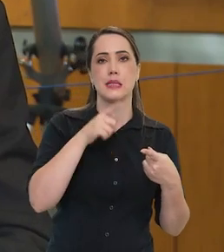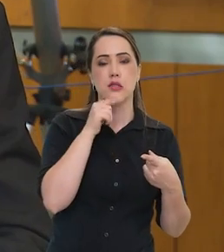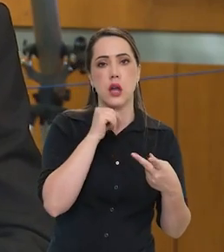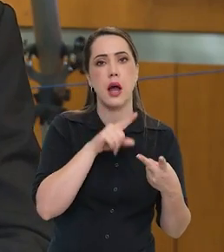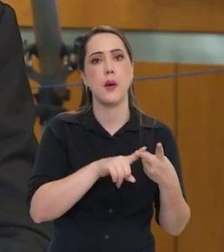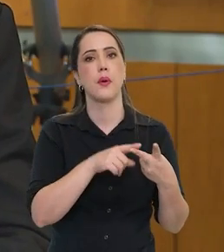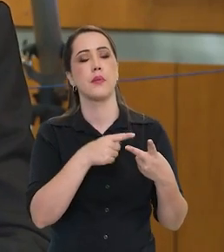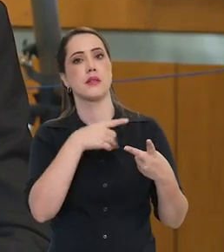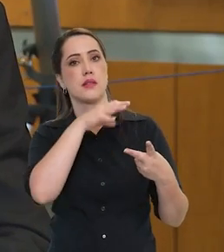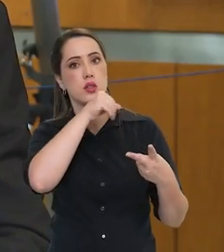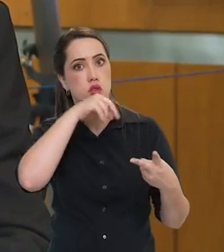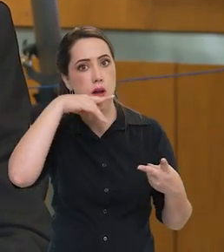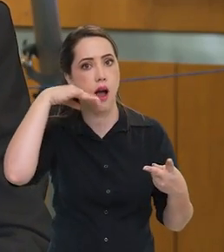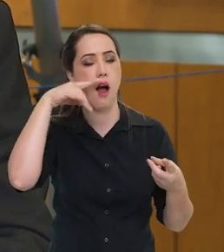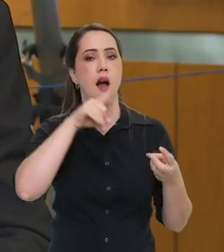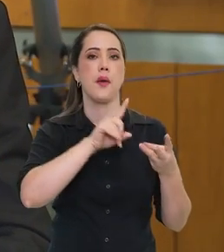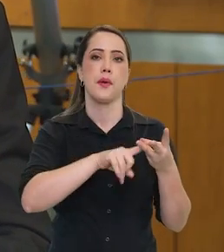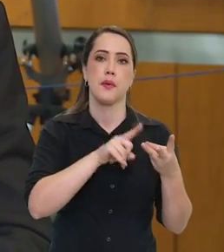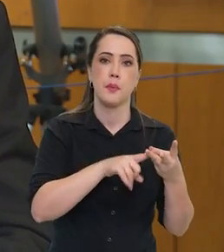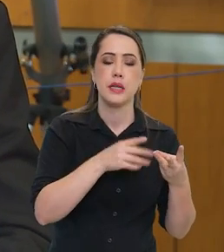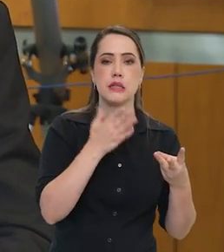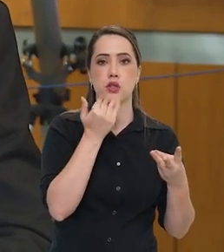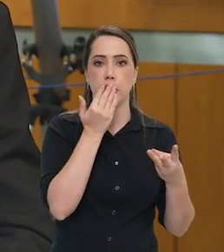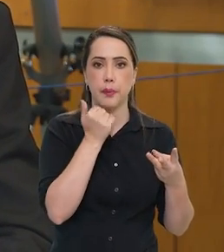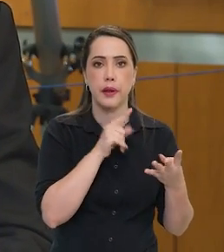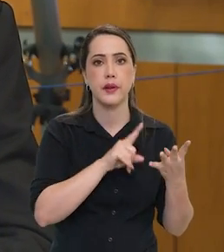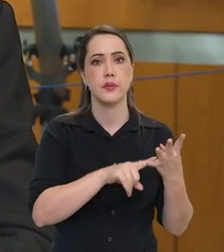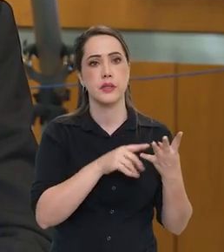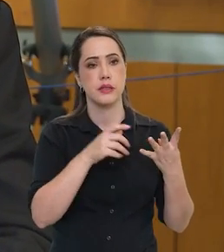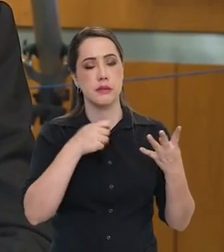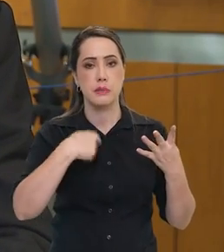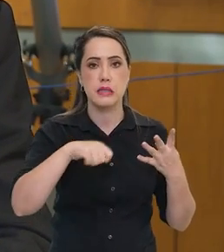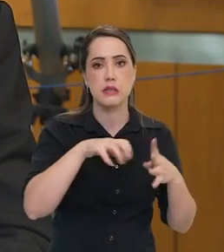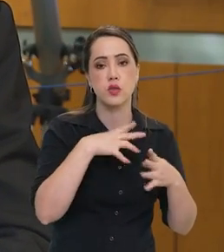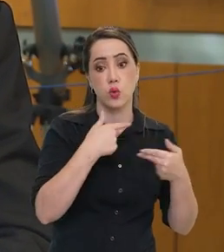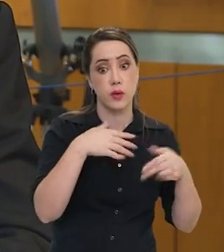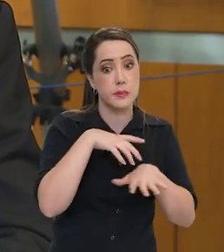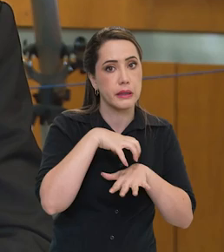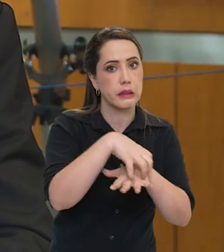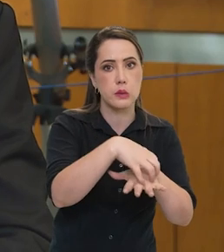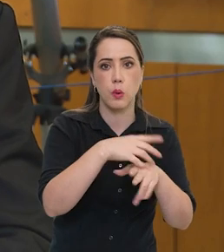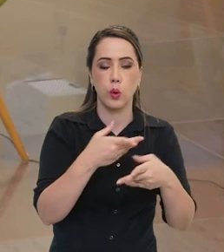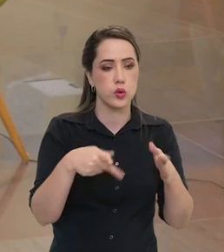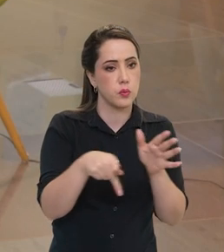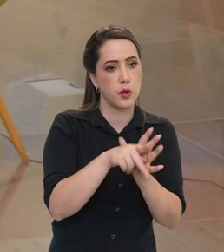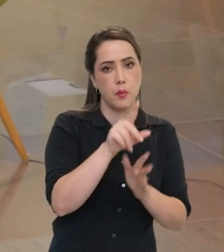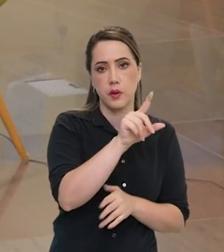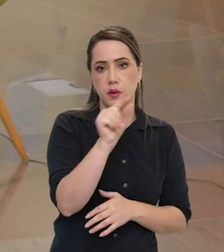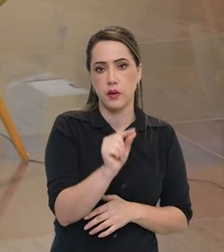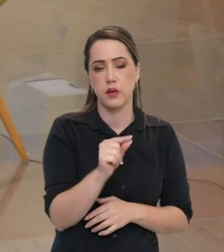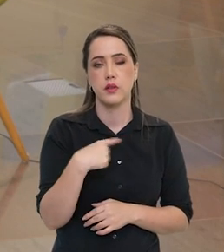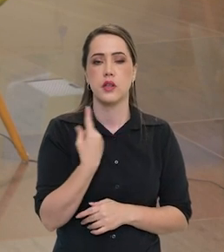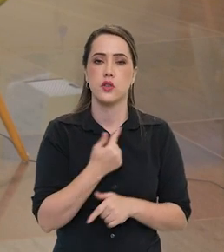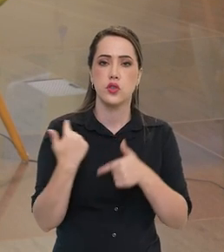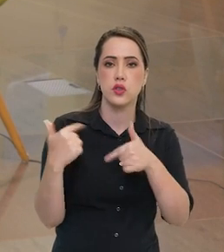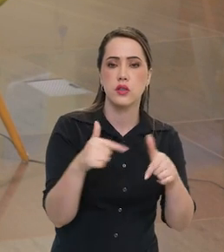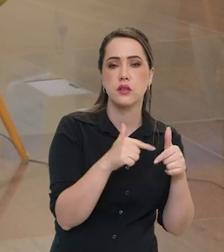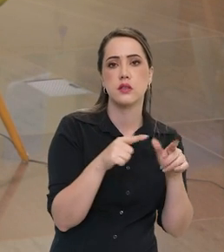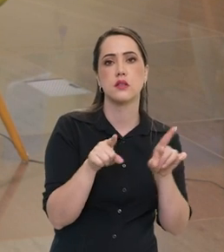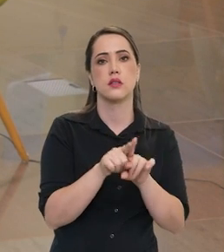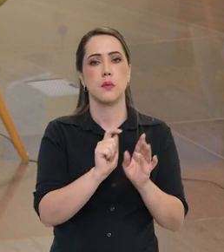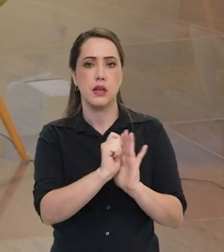vai precisar de oxigênio, vai precisar de alimentos, vai precisar de meios de transporte. E nós estamos trabalhando, há um acordo